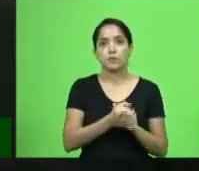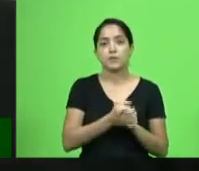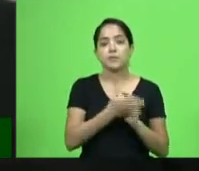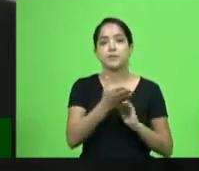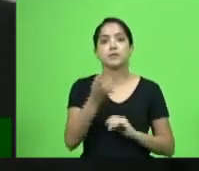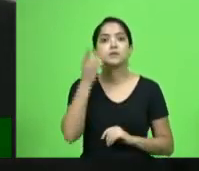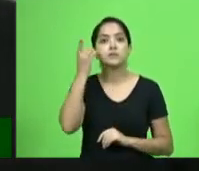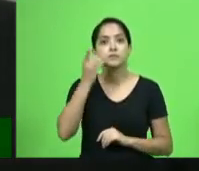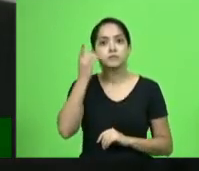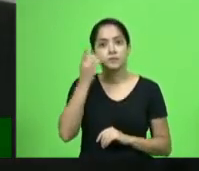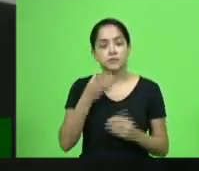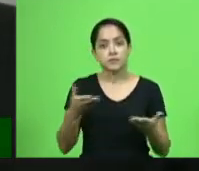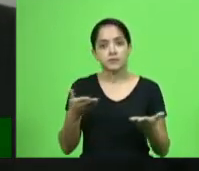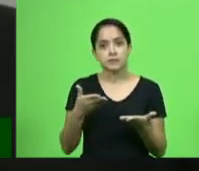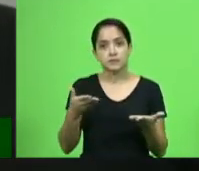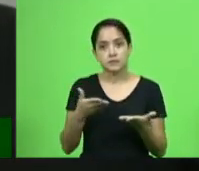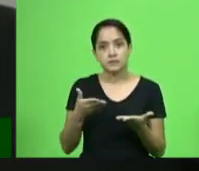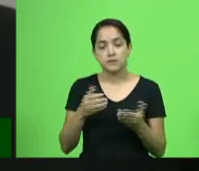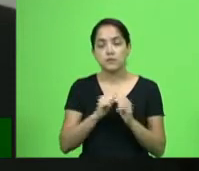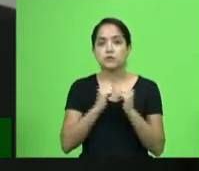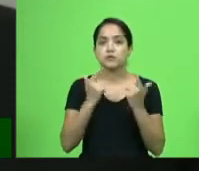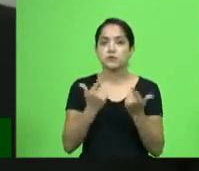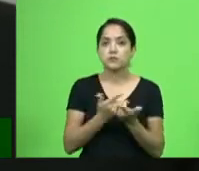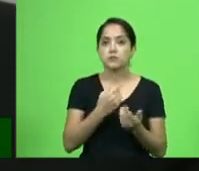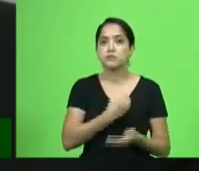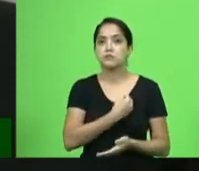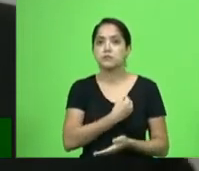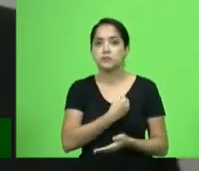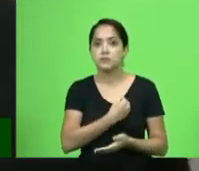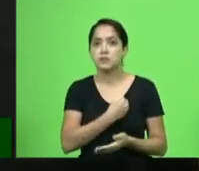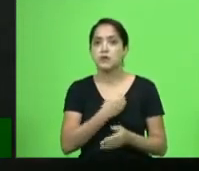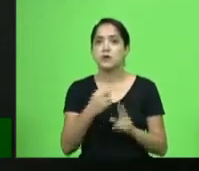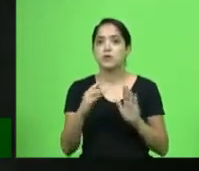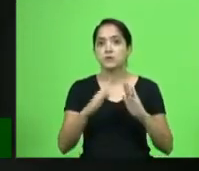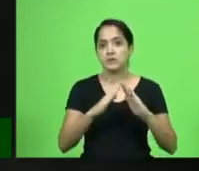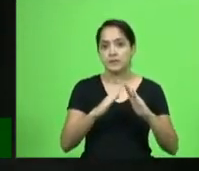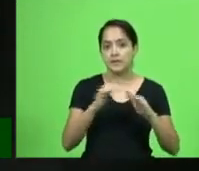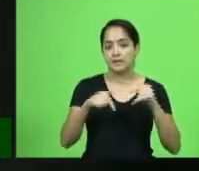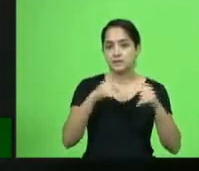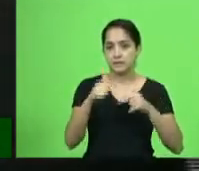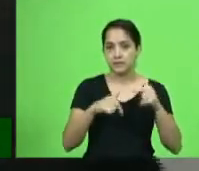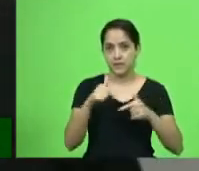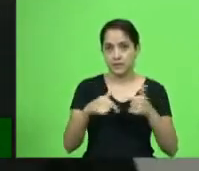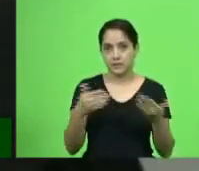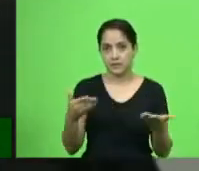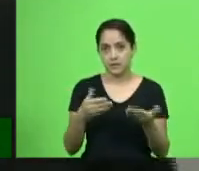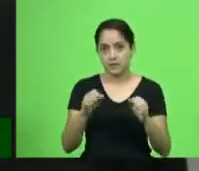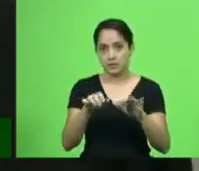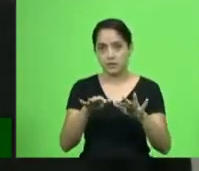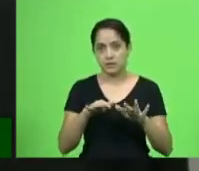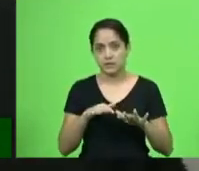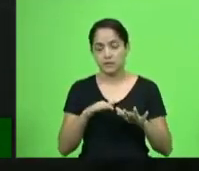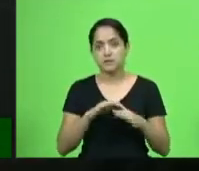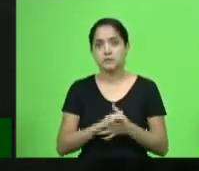colegas que estão na Assembleia, quem também está em home office nessa sessão híbrida,